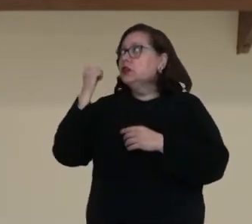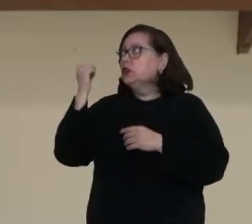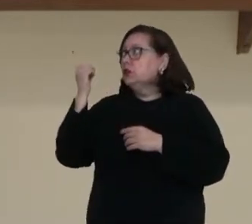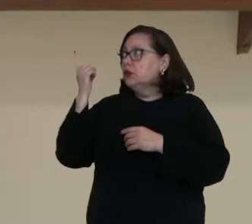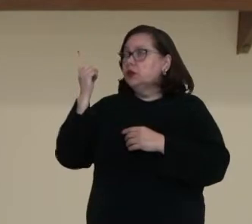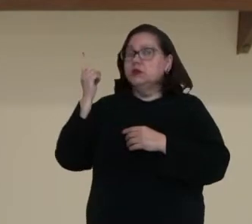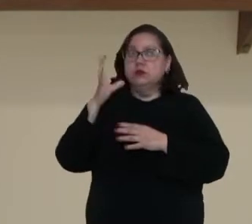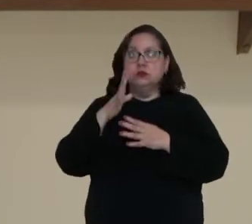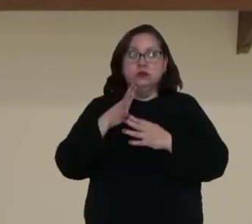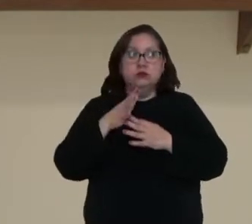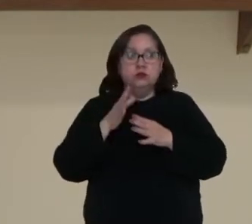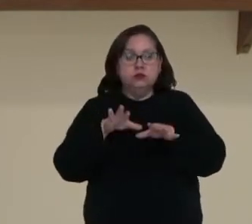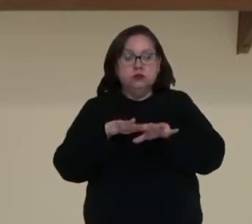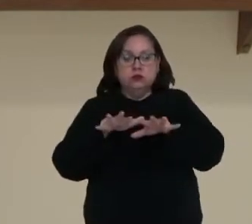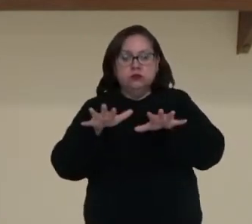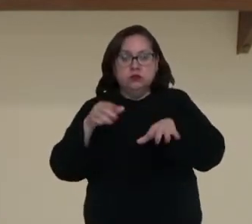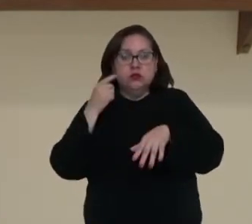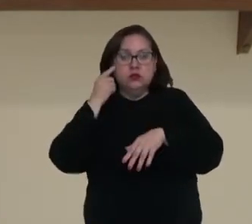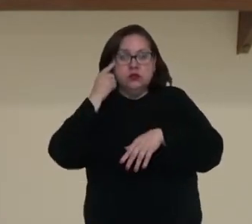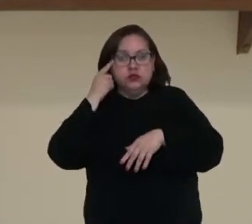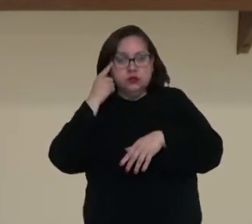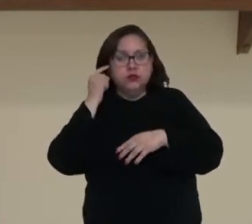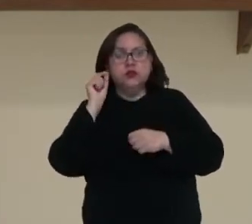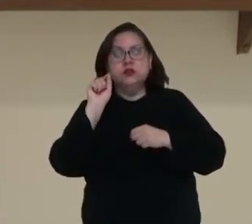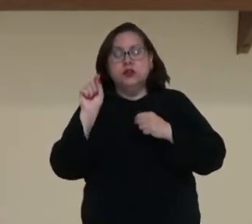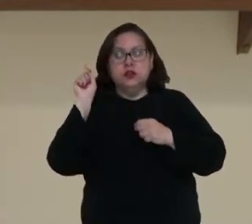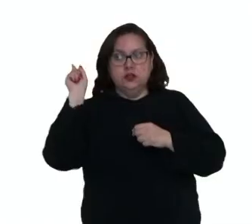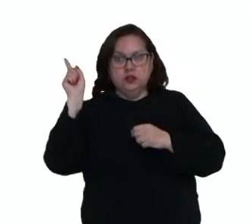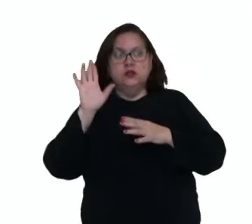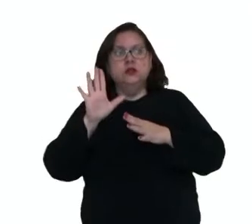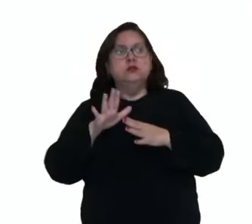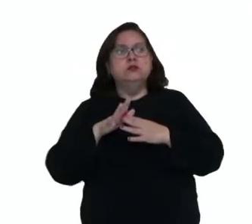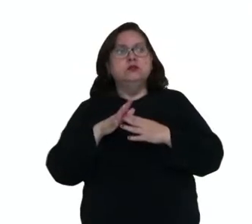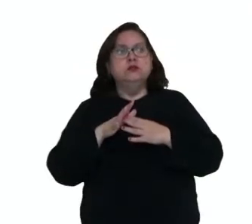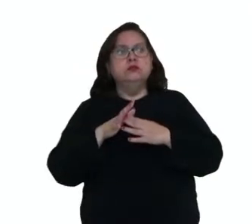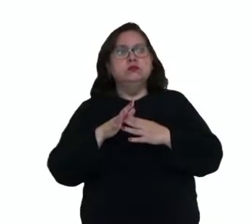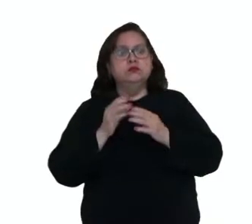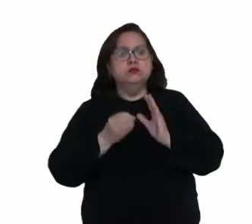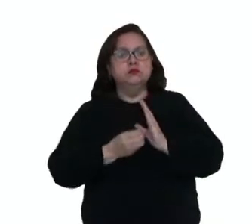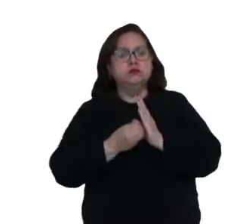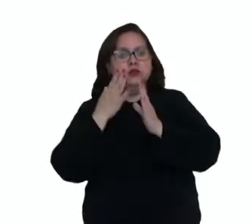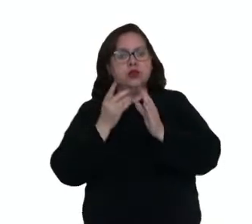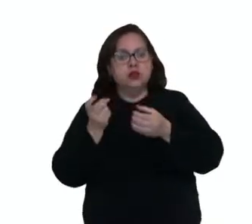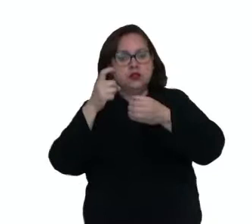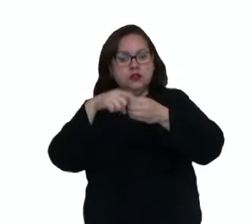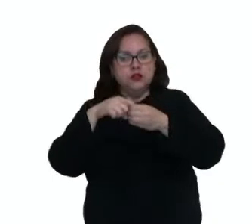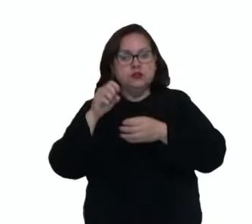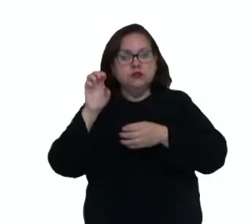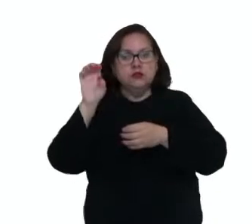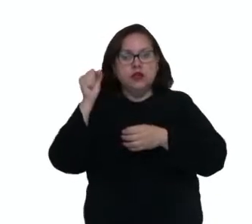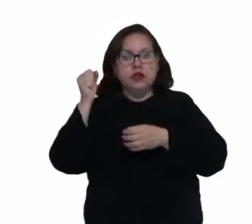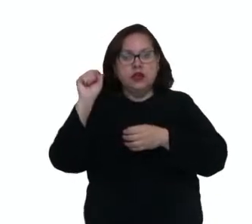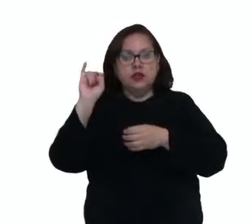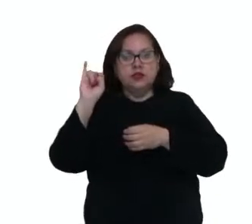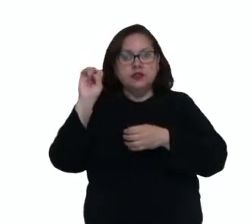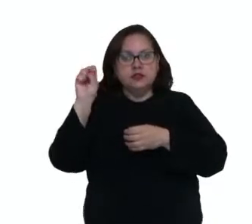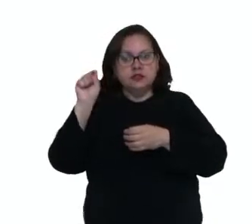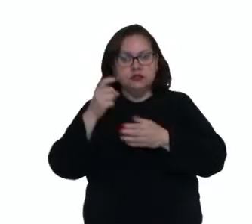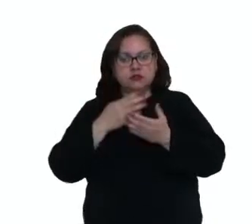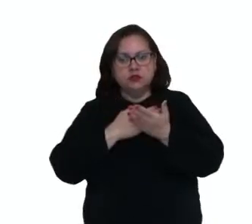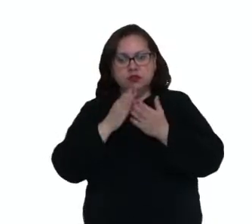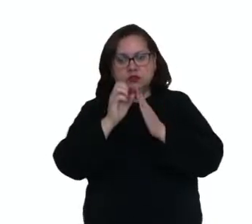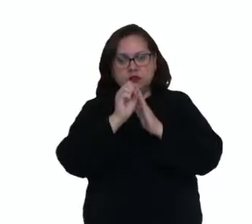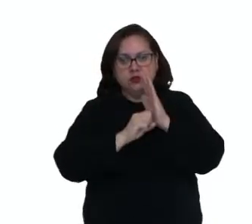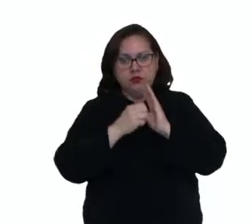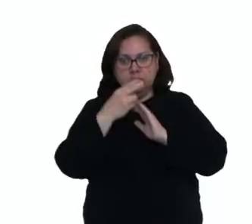ver, com relação ao expansionismo japonês, que eles eram um destaque dentro da Ásia, já ali no início do século